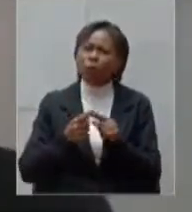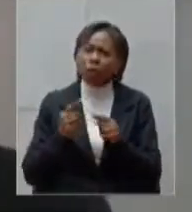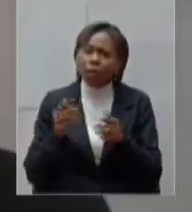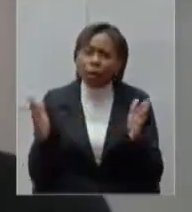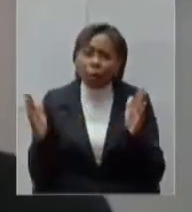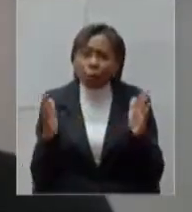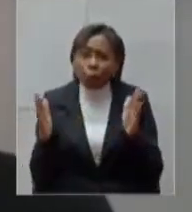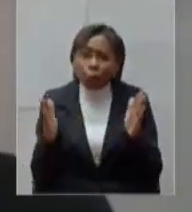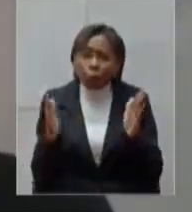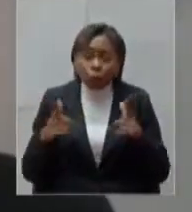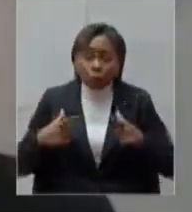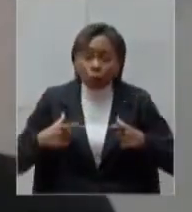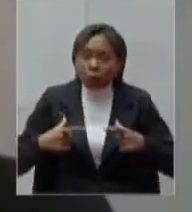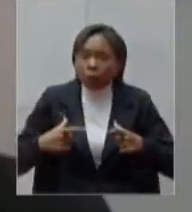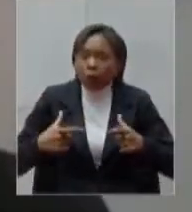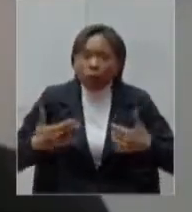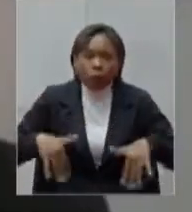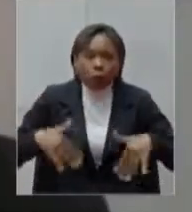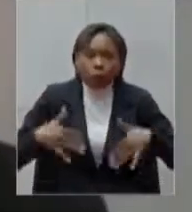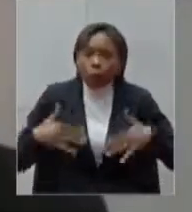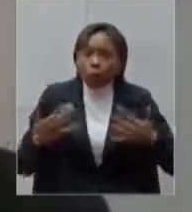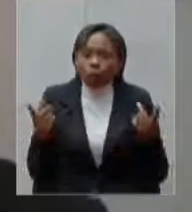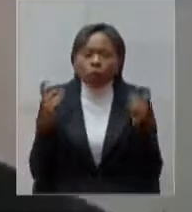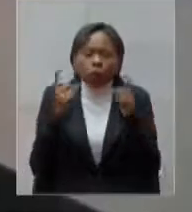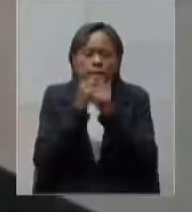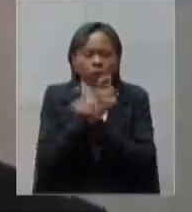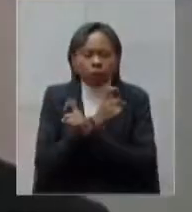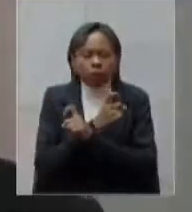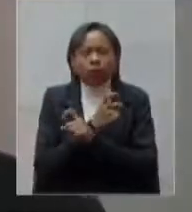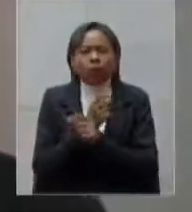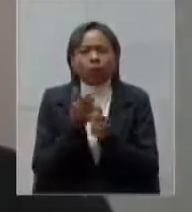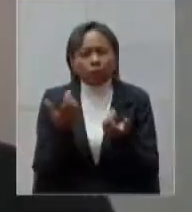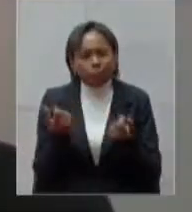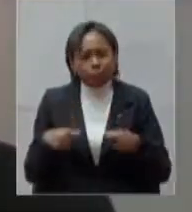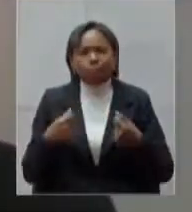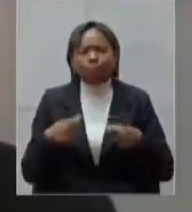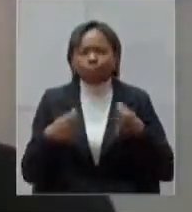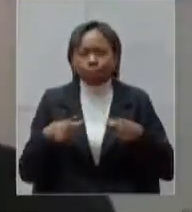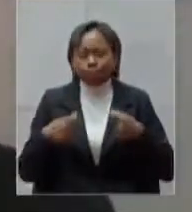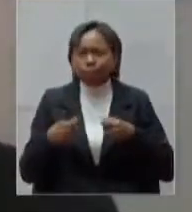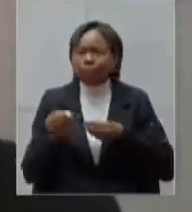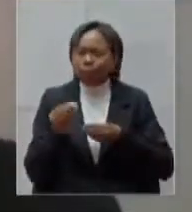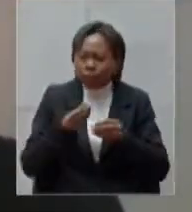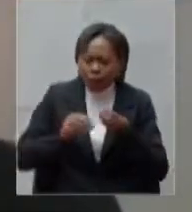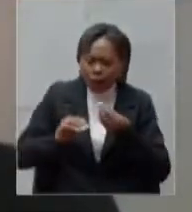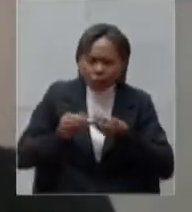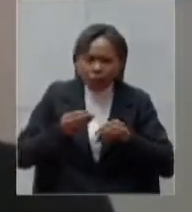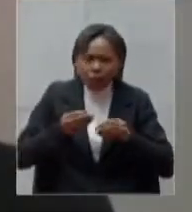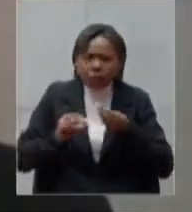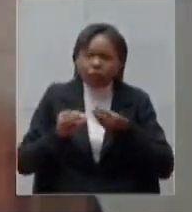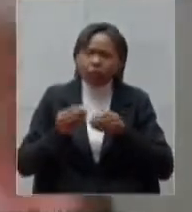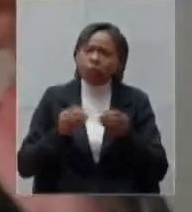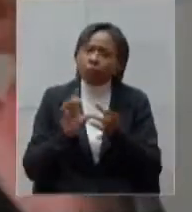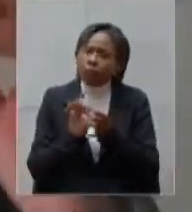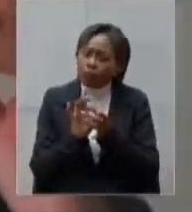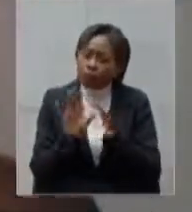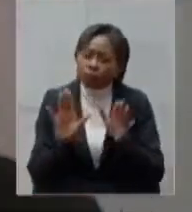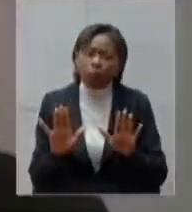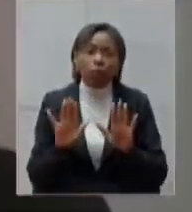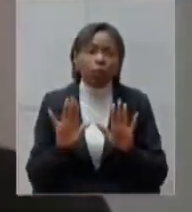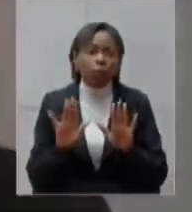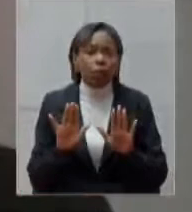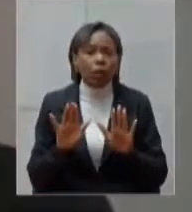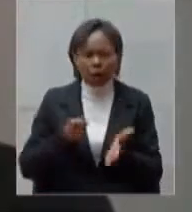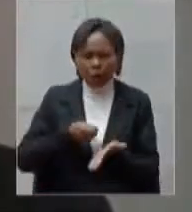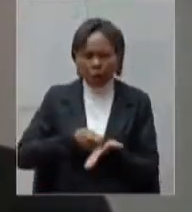mesmo de excepcionalidade também nós precisamos da flexibilização flexibilização das